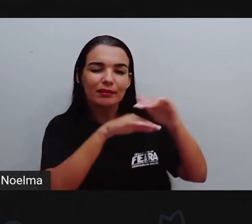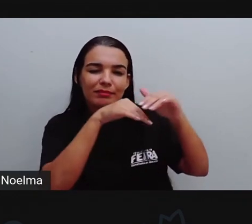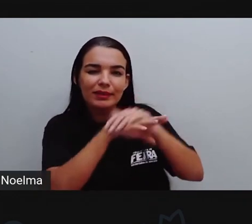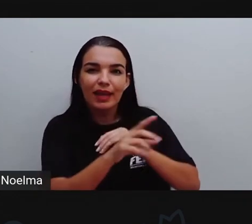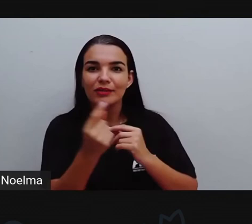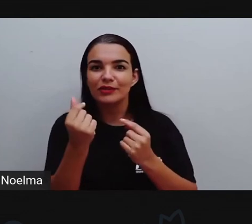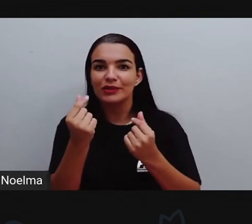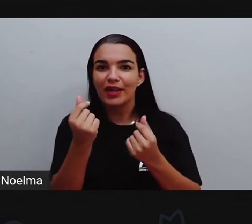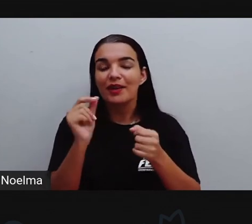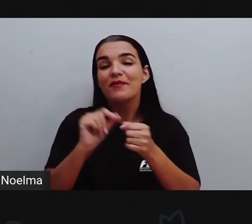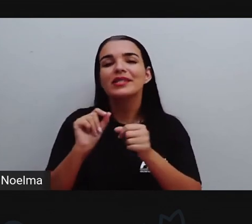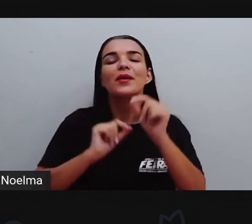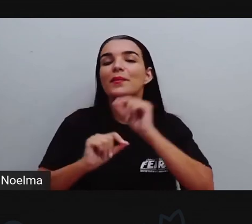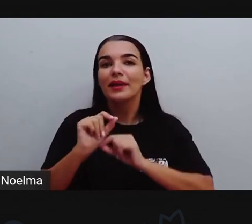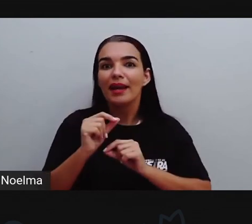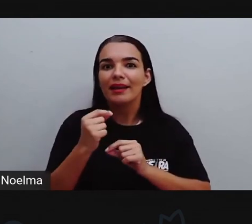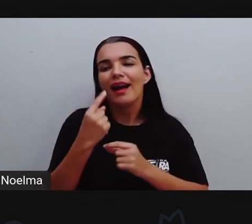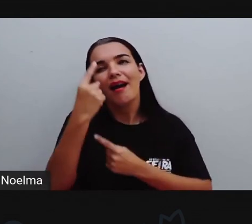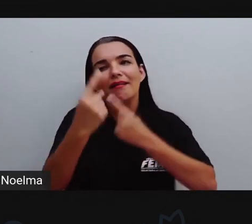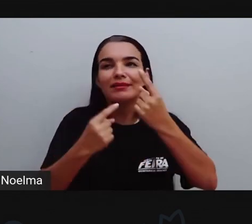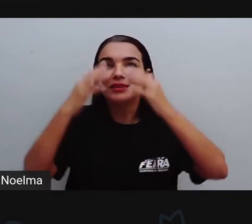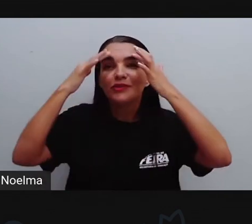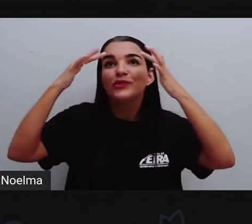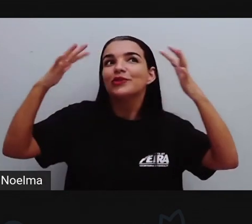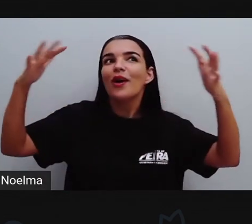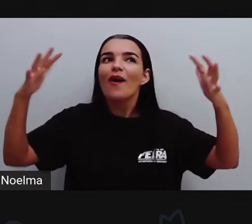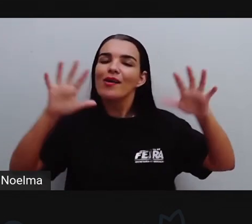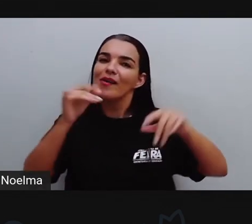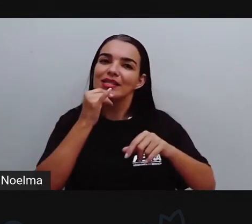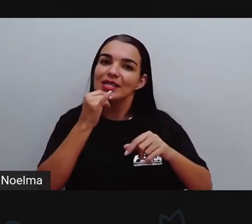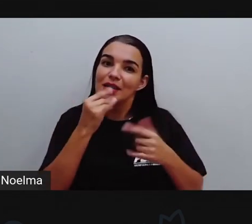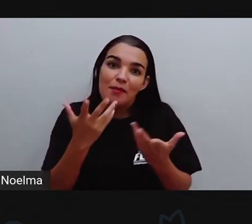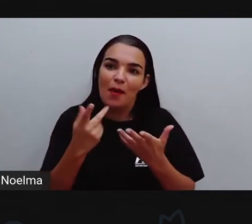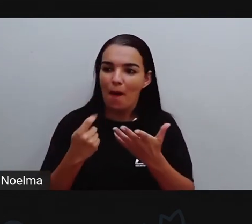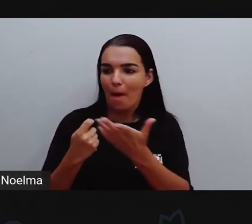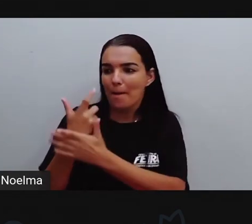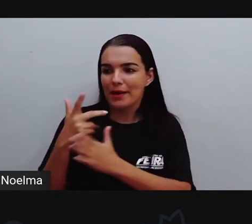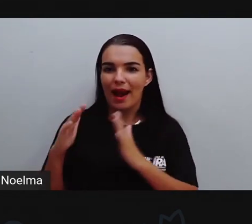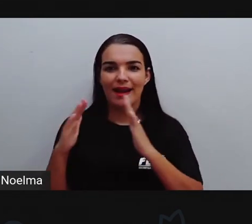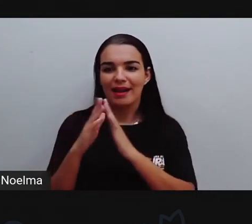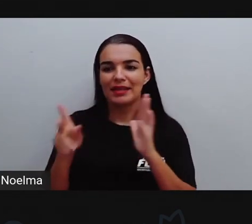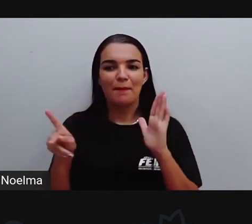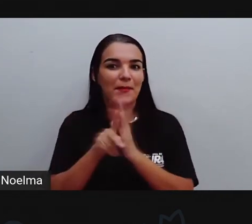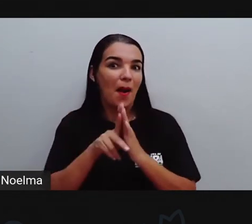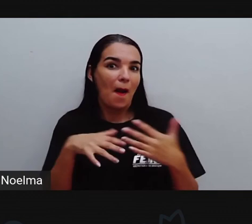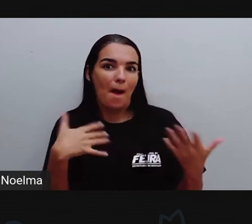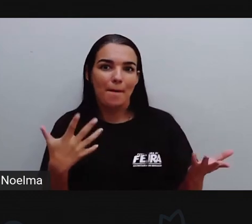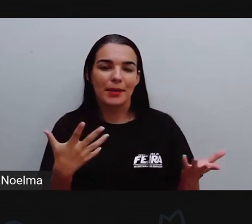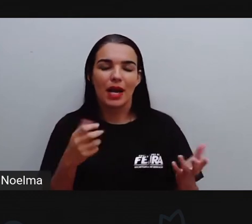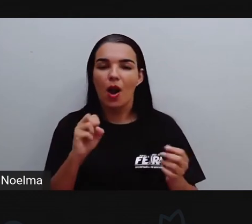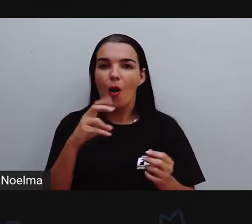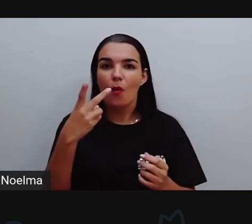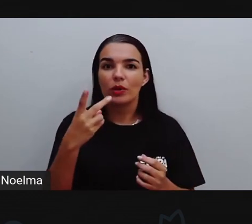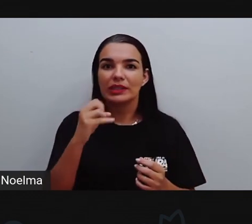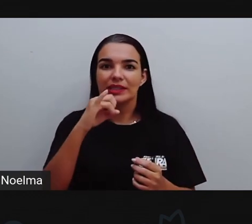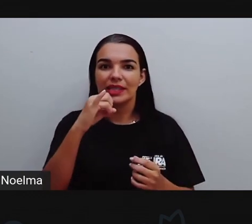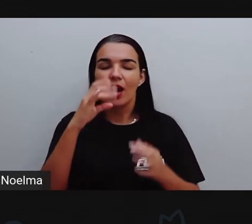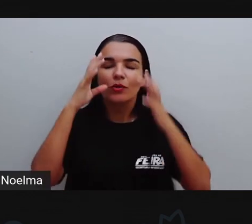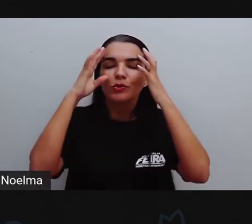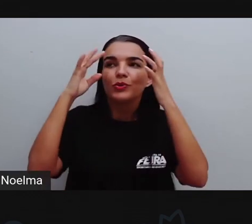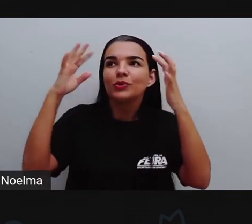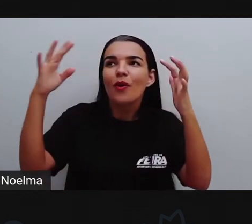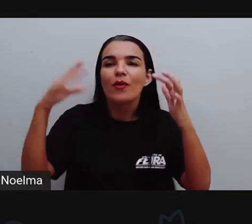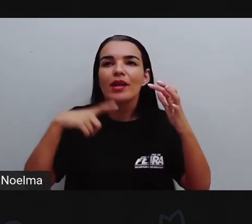a gente realizar alguns sonhos, né? Como o sonho da casa própria, como o sonho de você entrar